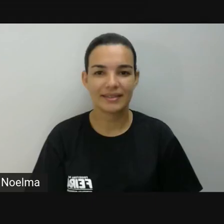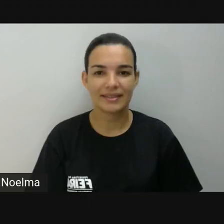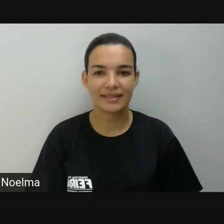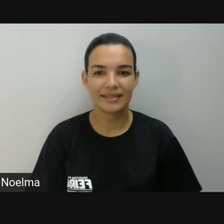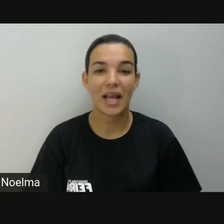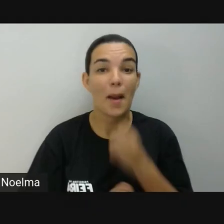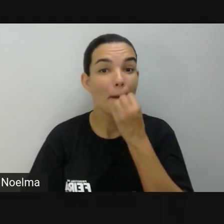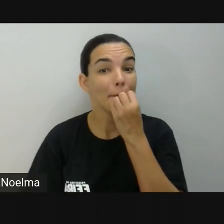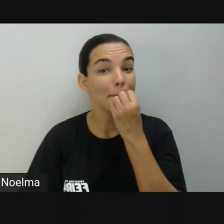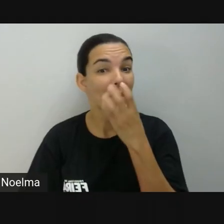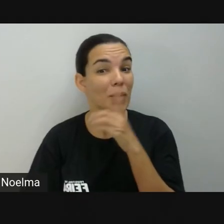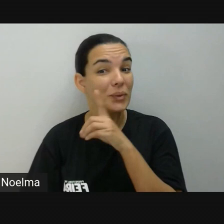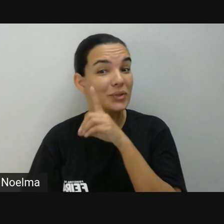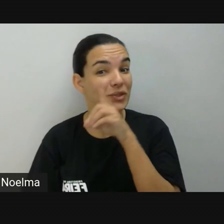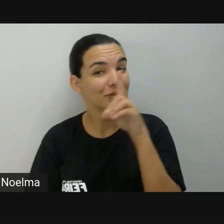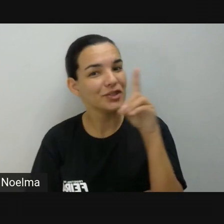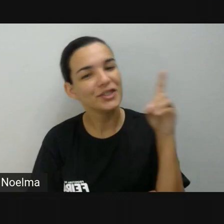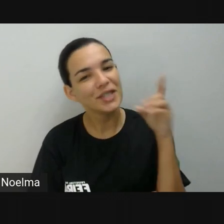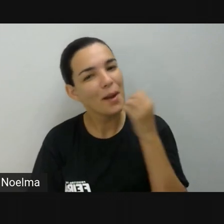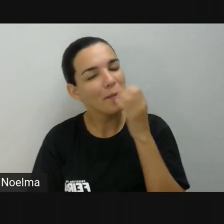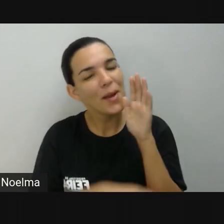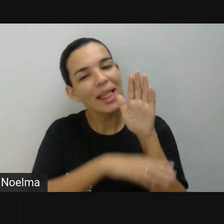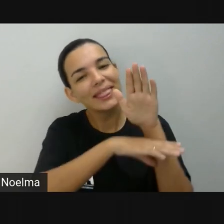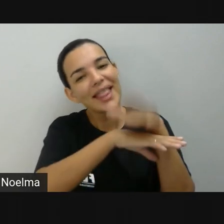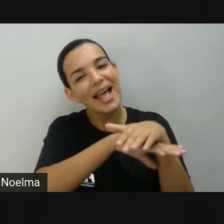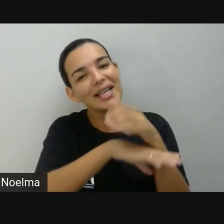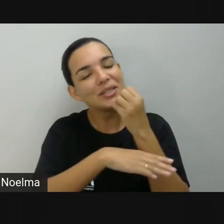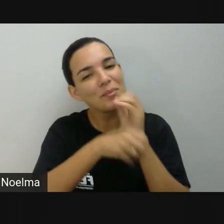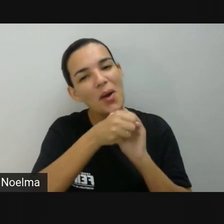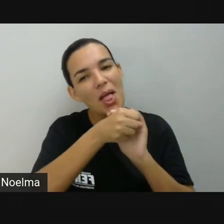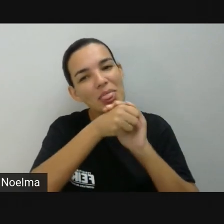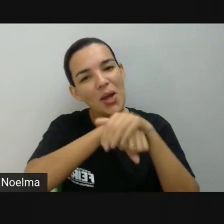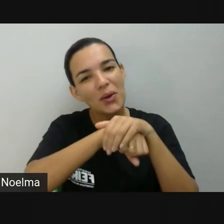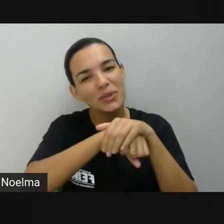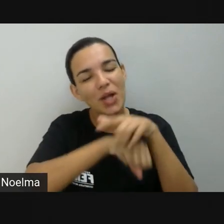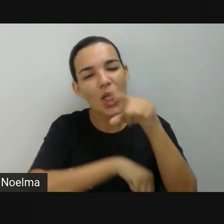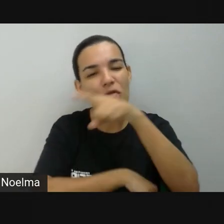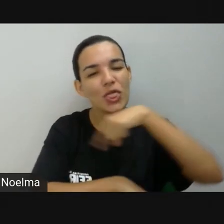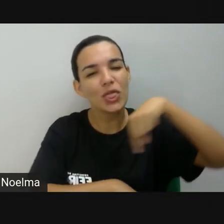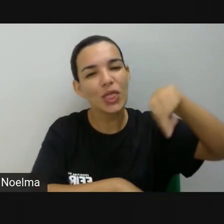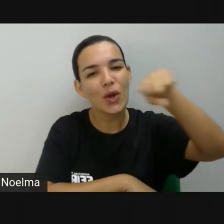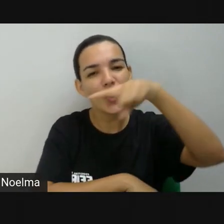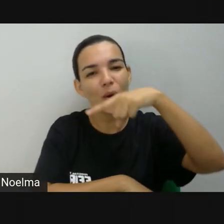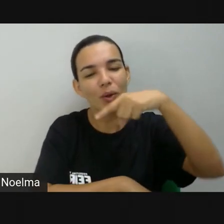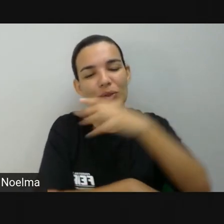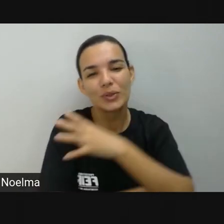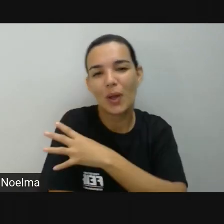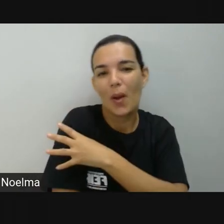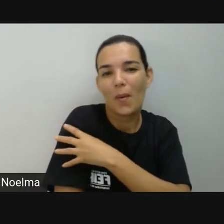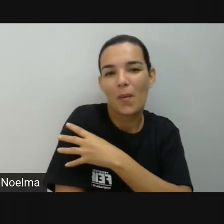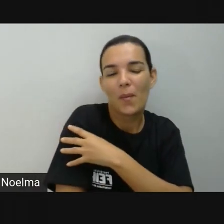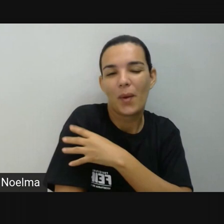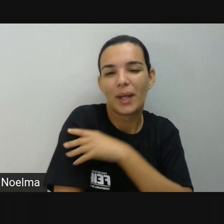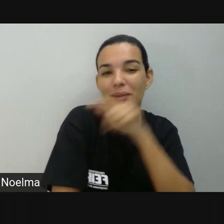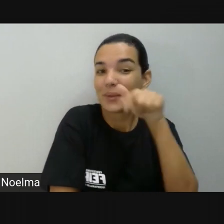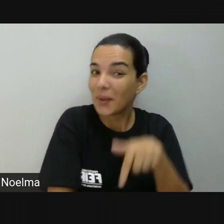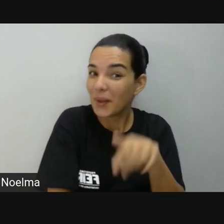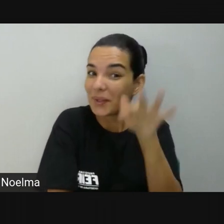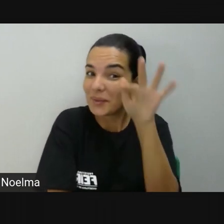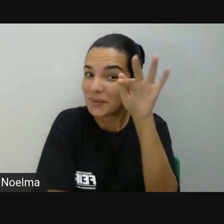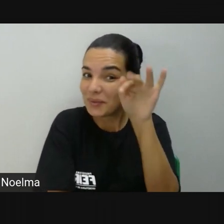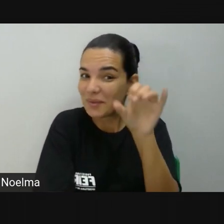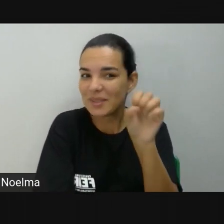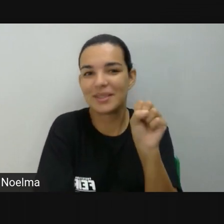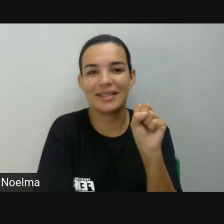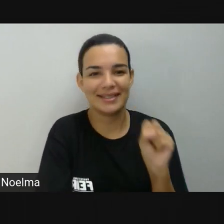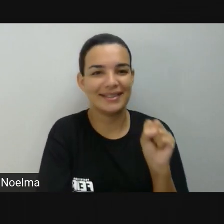Bom dia, boa tarde, boa noite, nossos queridos quartos anos aí da cidade de